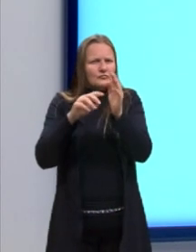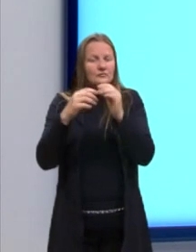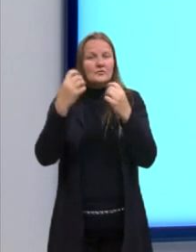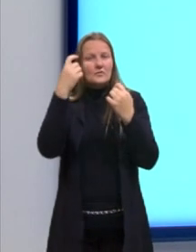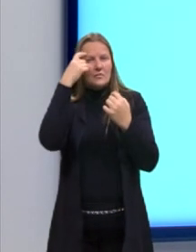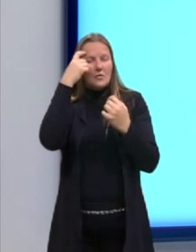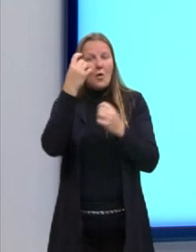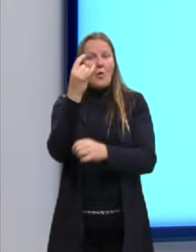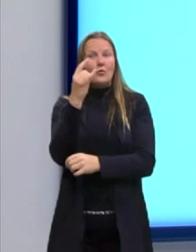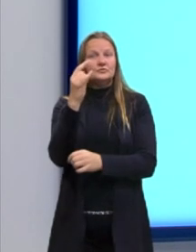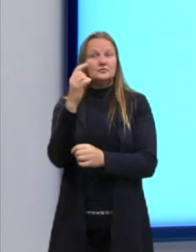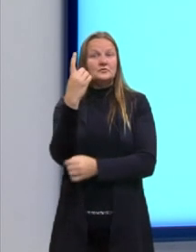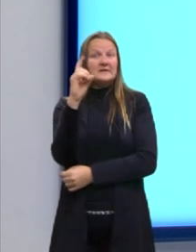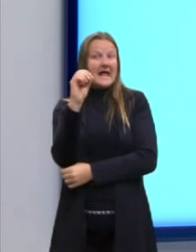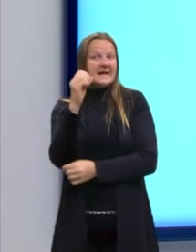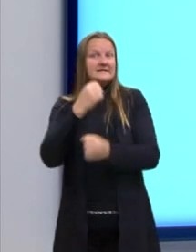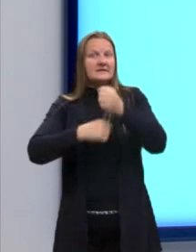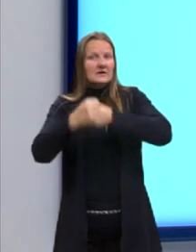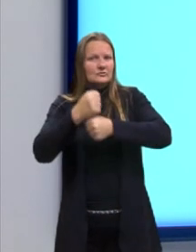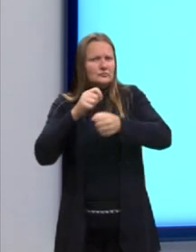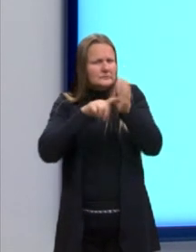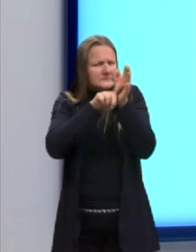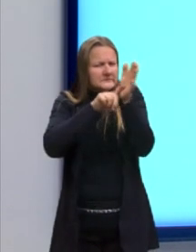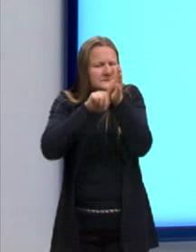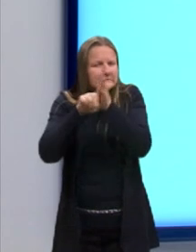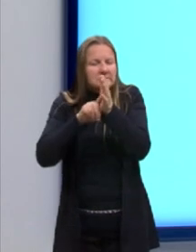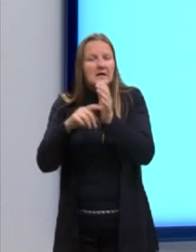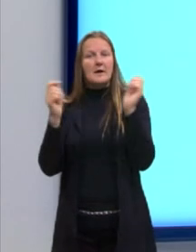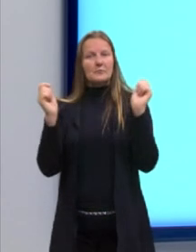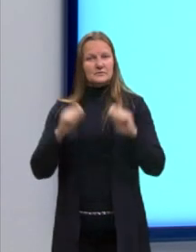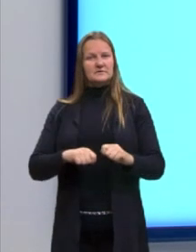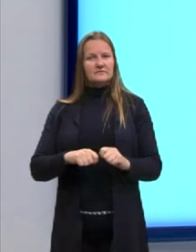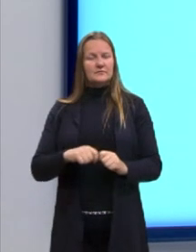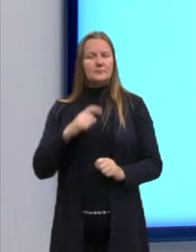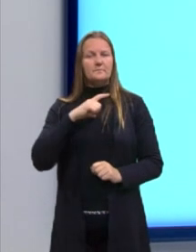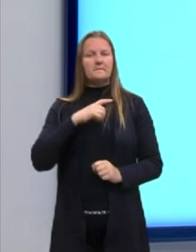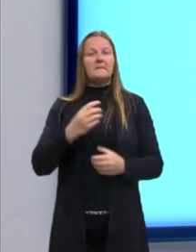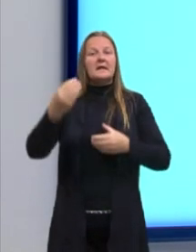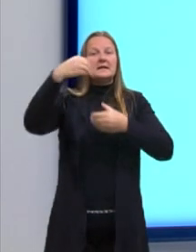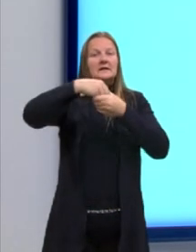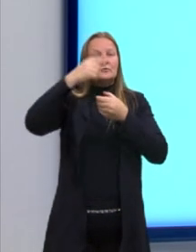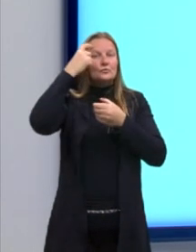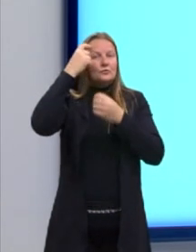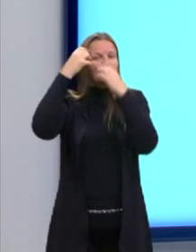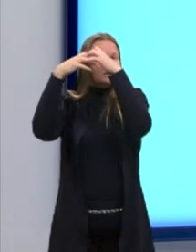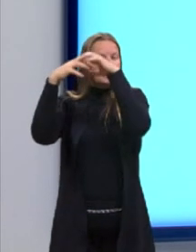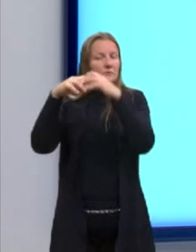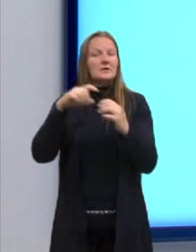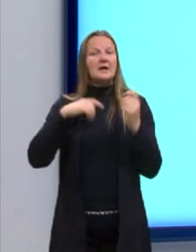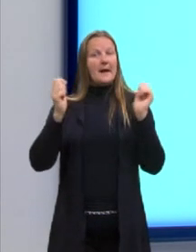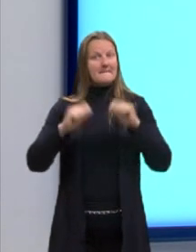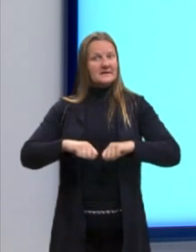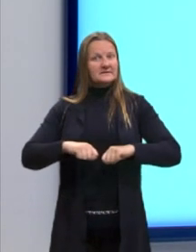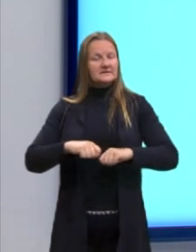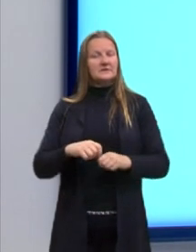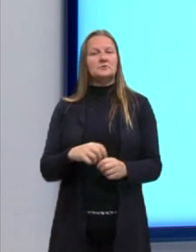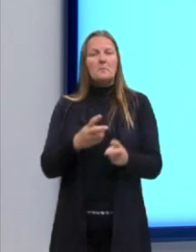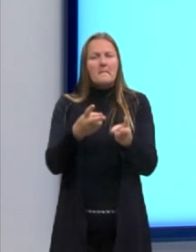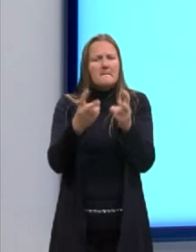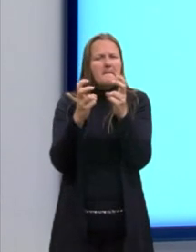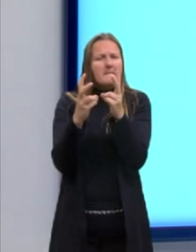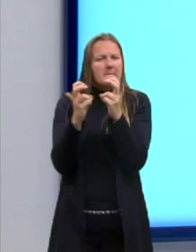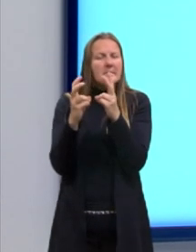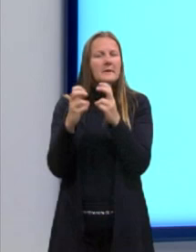da última década. Algumas dessas façanhas sempre fizeram parte do seu cérebro e só agora conseguimos perceber.